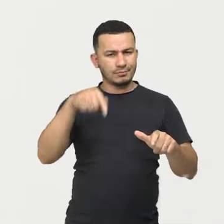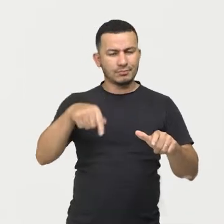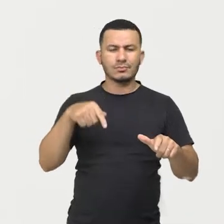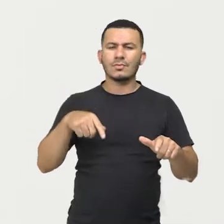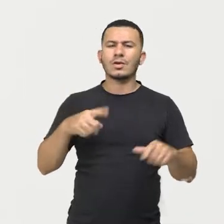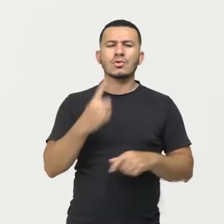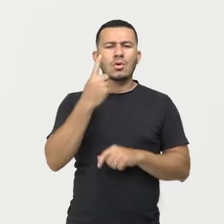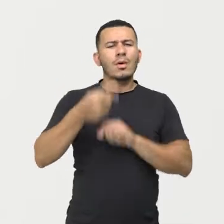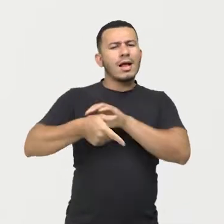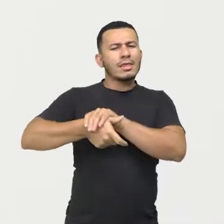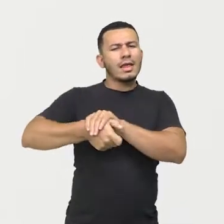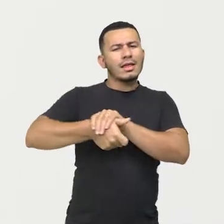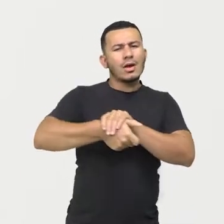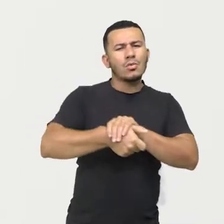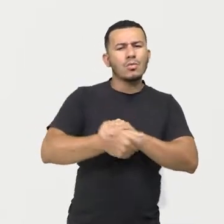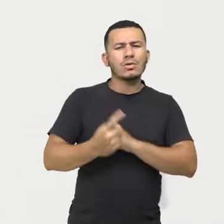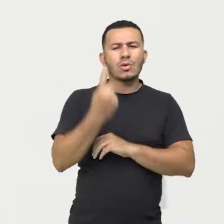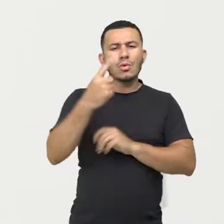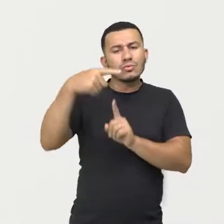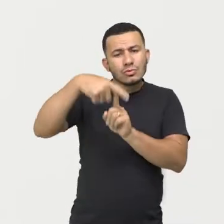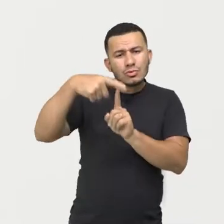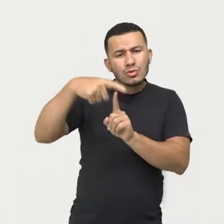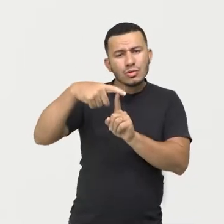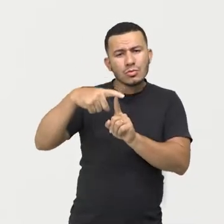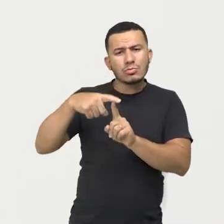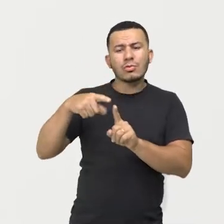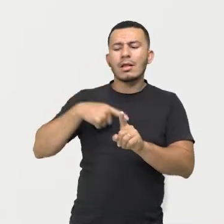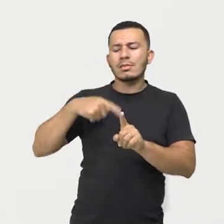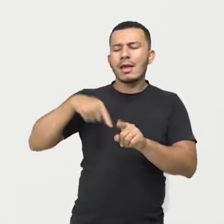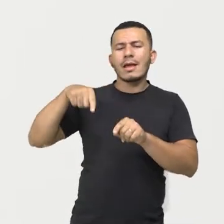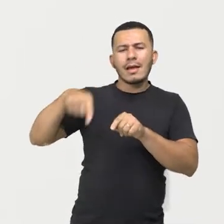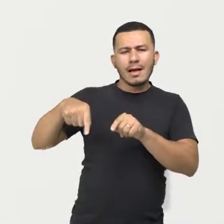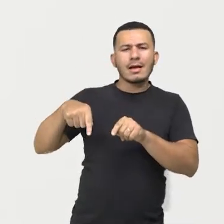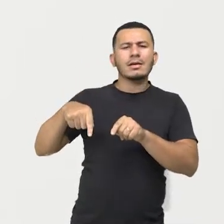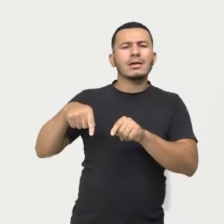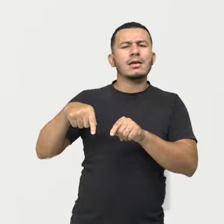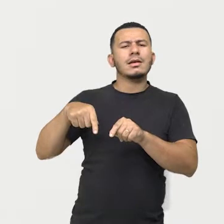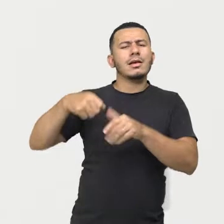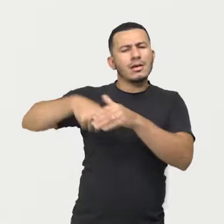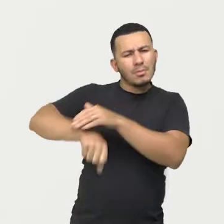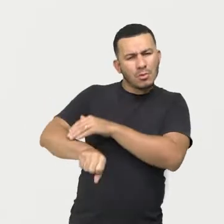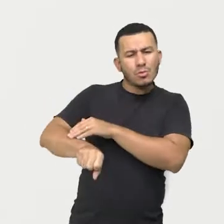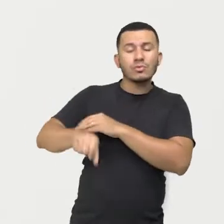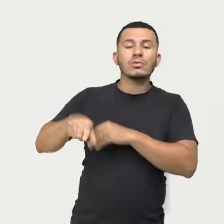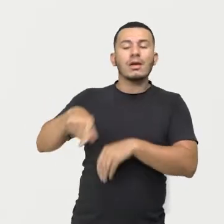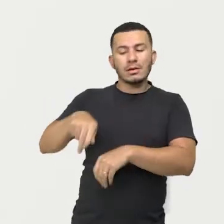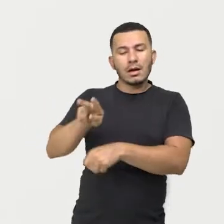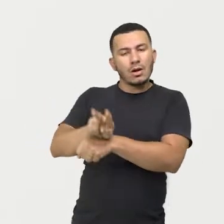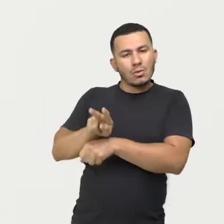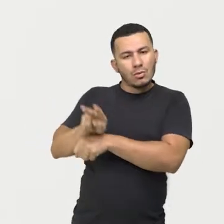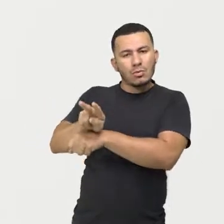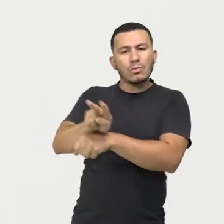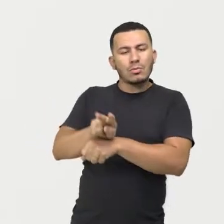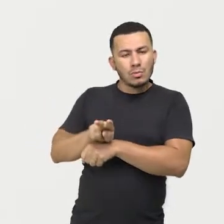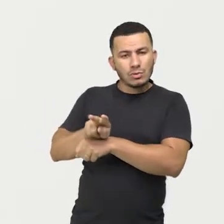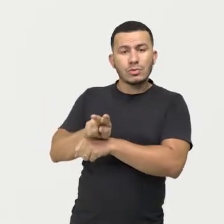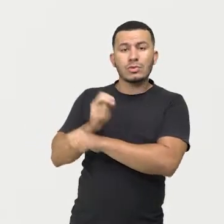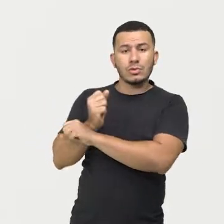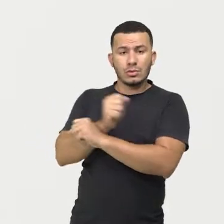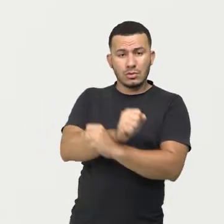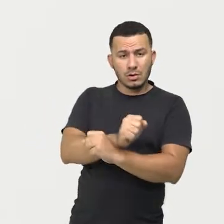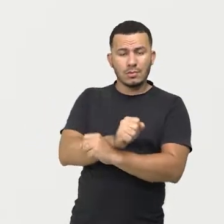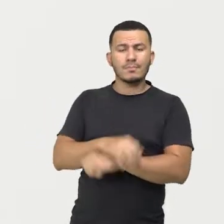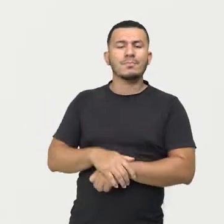de tartaruga desova. Então, aquele local, ele vai ser protegido. Ah, somente naquele local existe